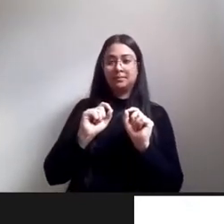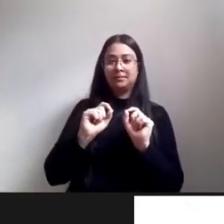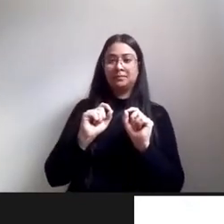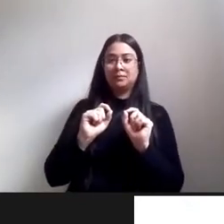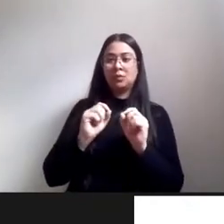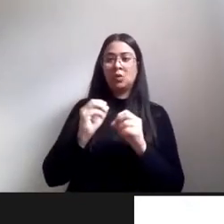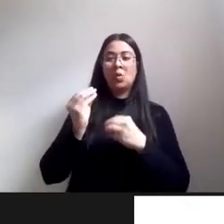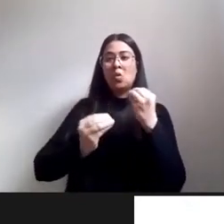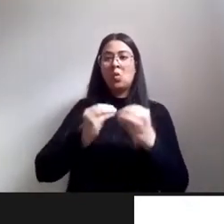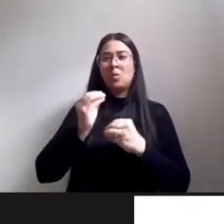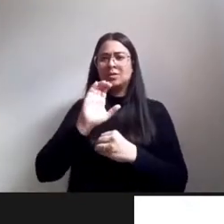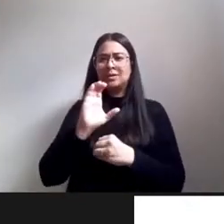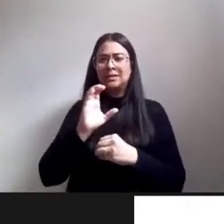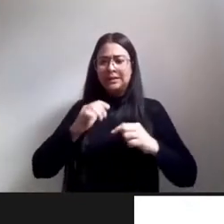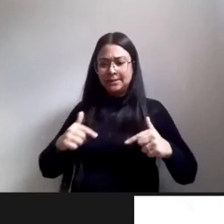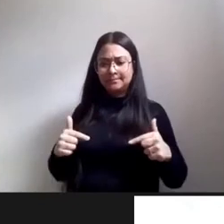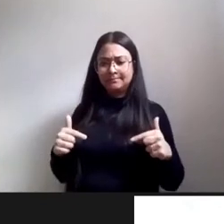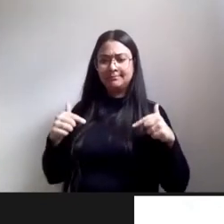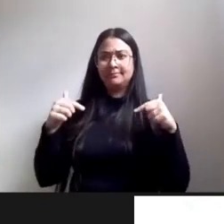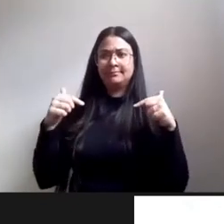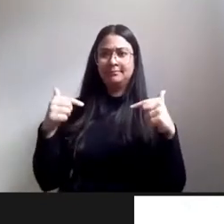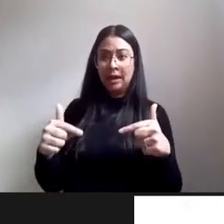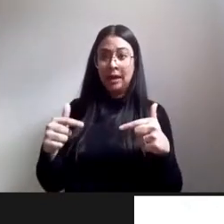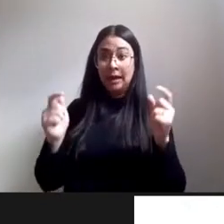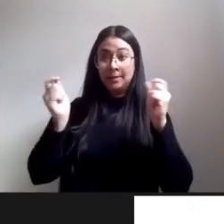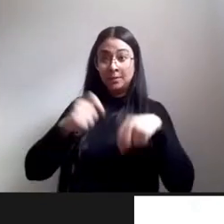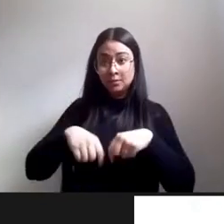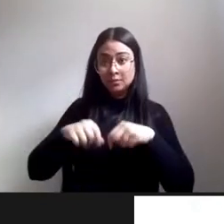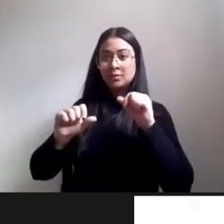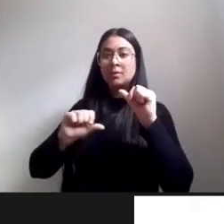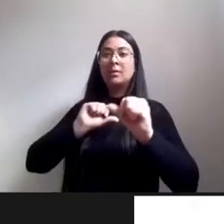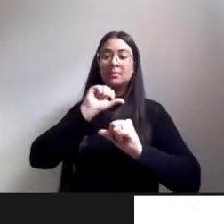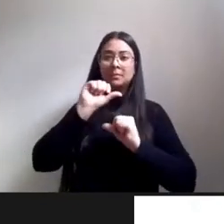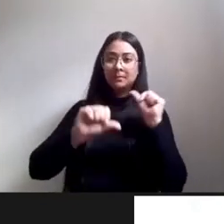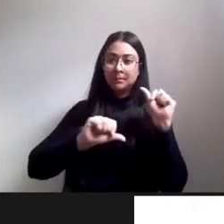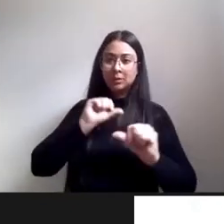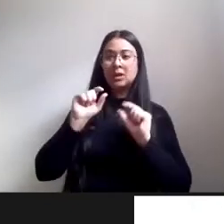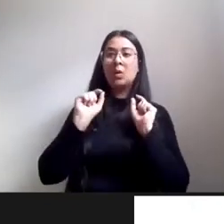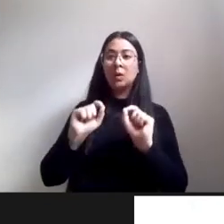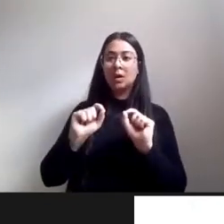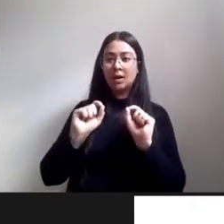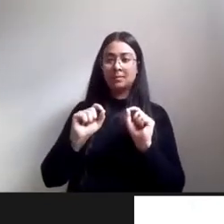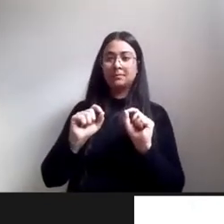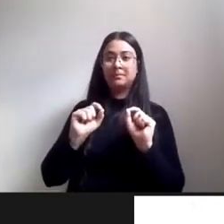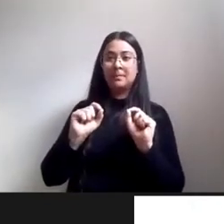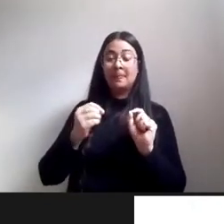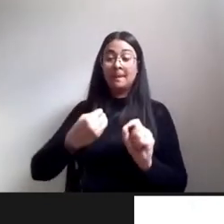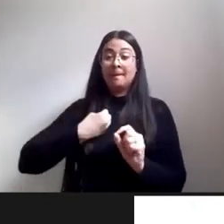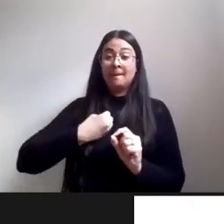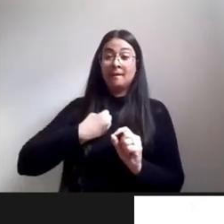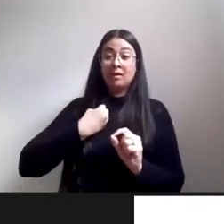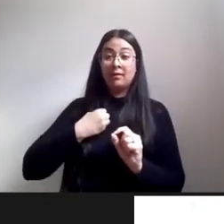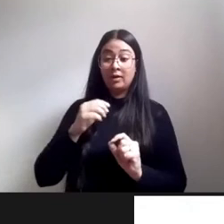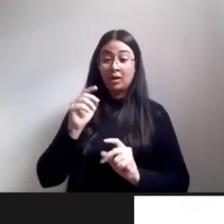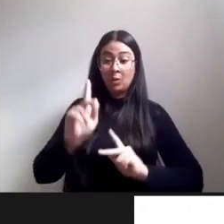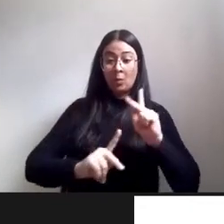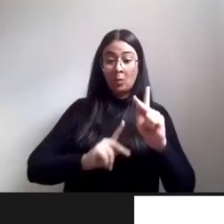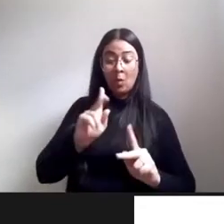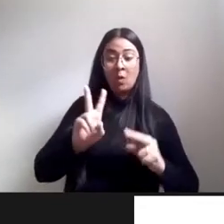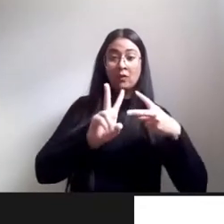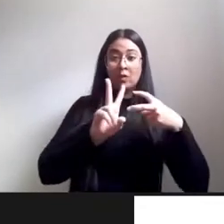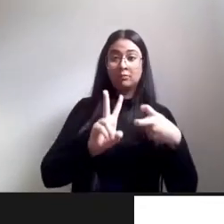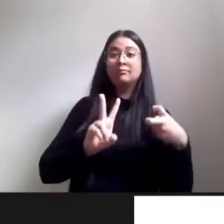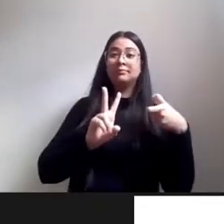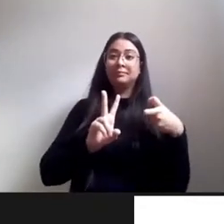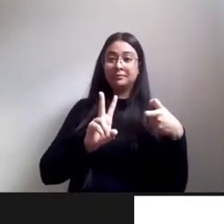ativa e que pode mudar inclusive a vida dos povos indígenas dos povos negros dos povos